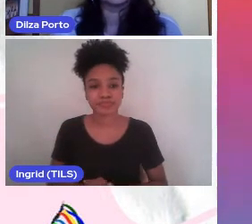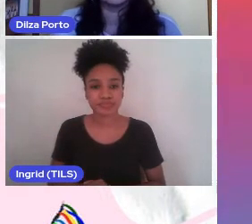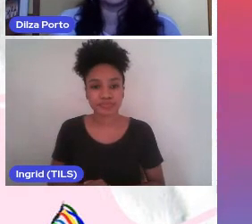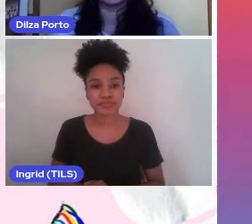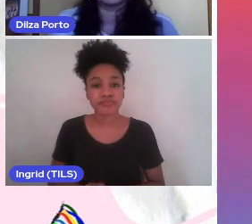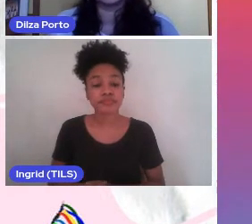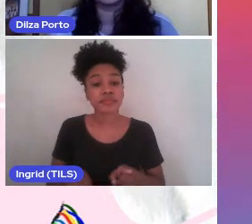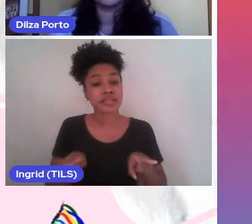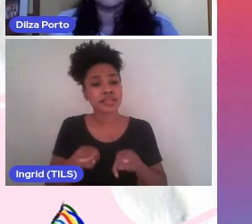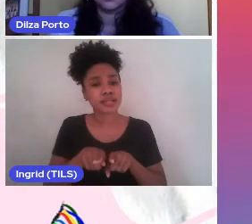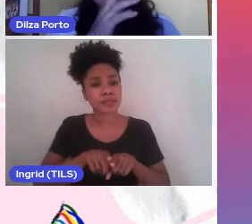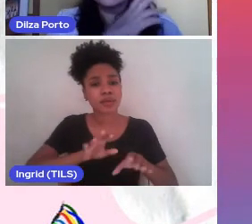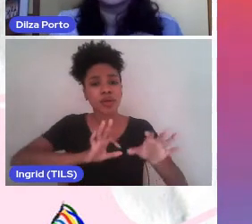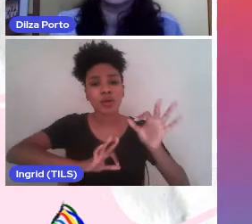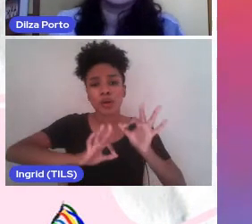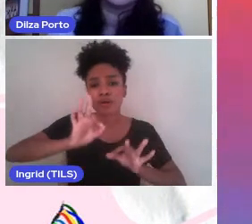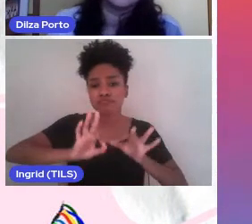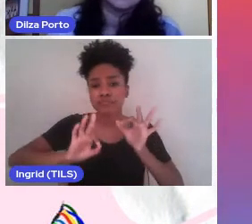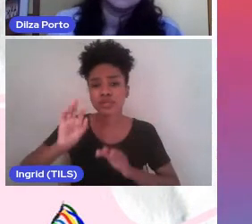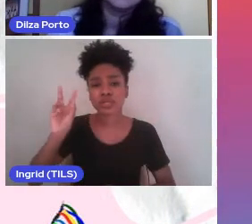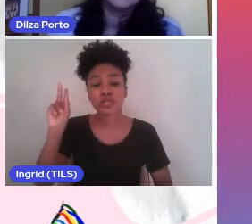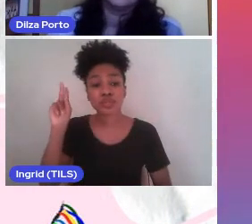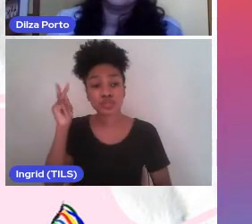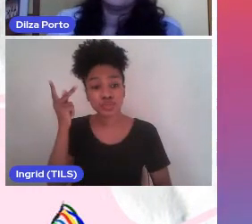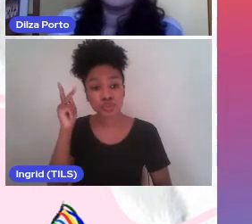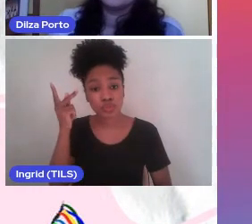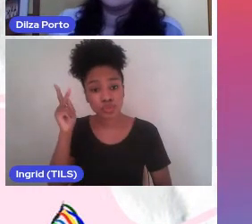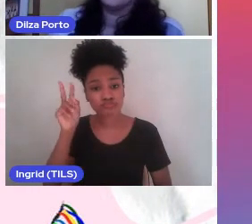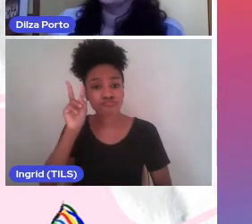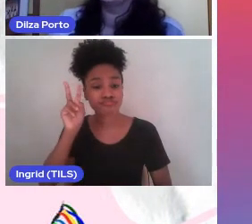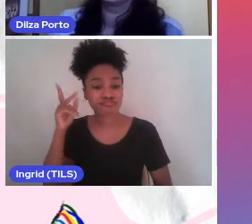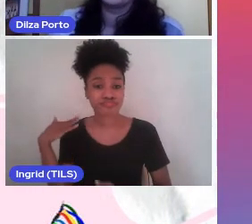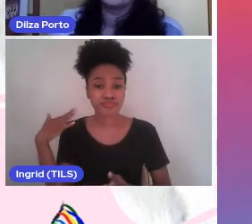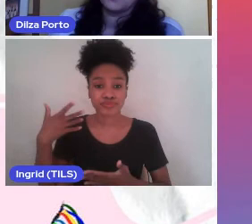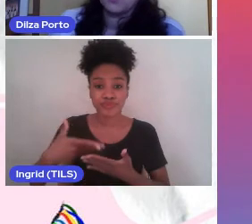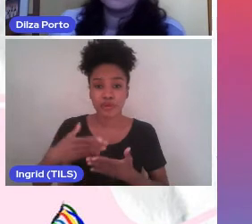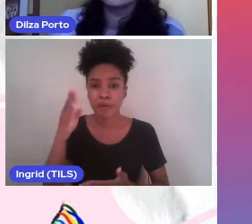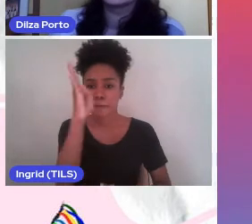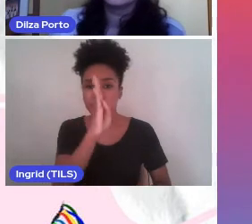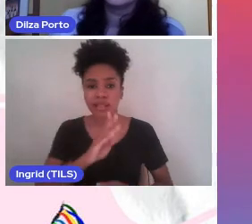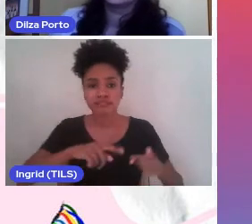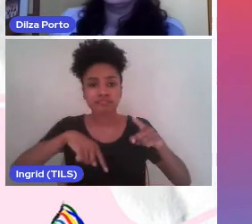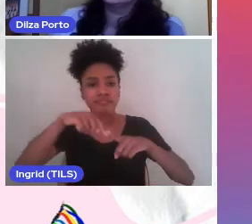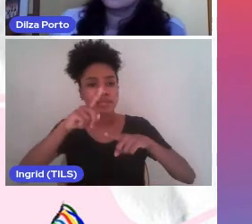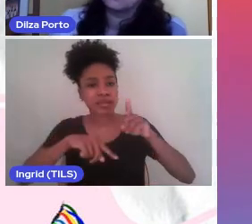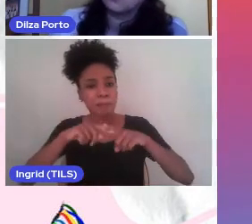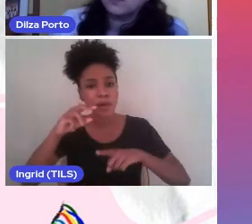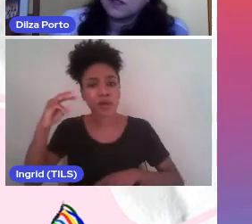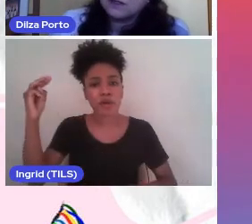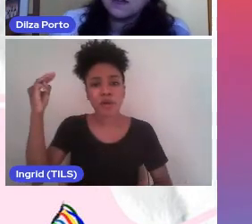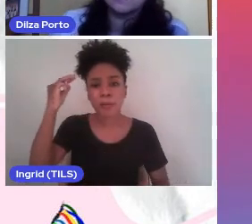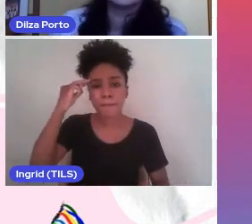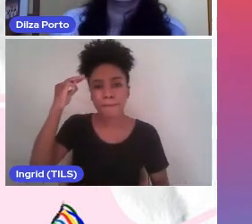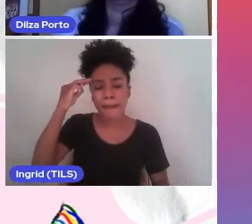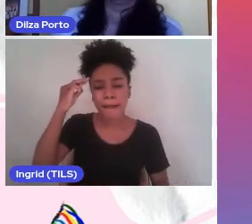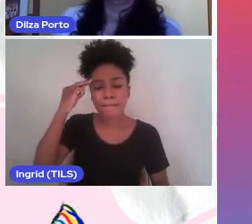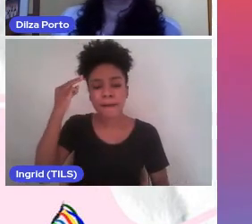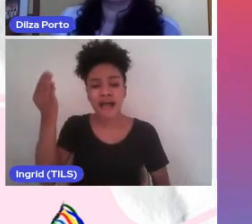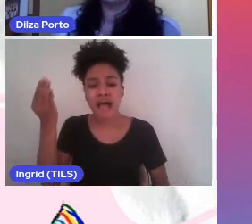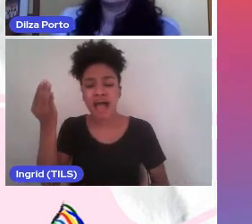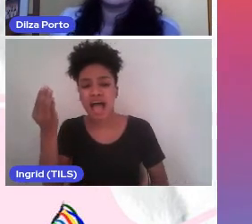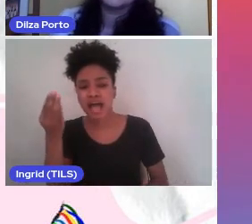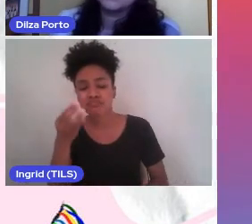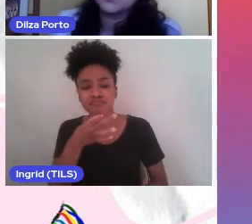nos organizamos a partir da história do Brasil, como patrimônios, memórias, crítica à colonialidade,